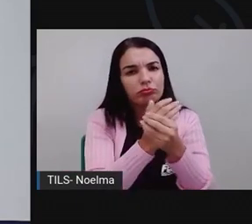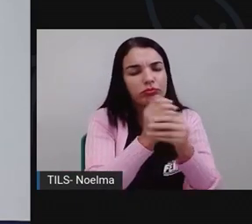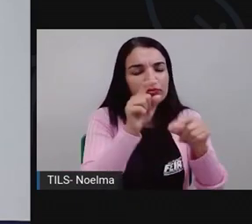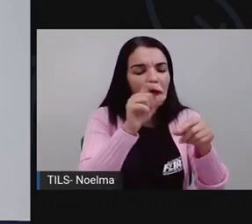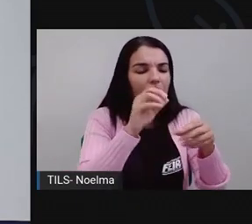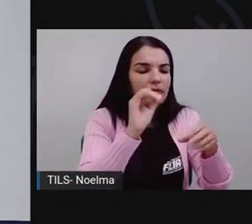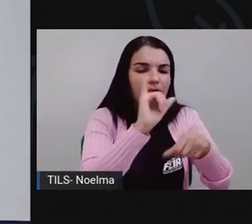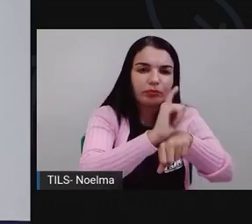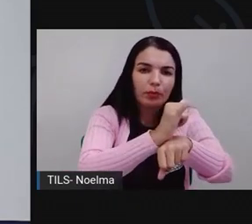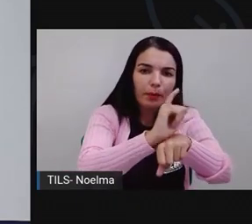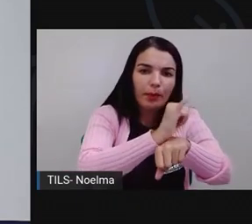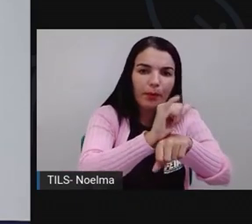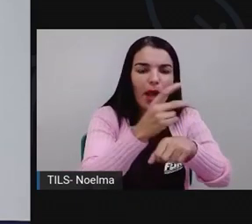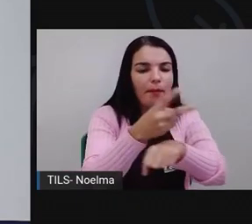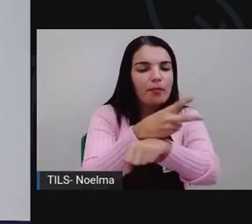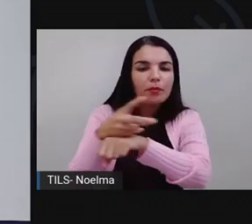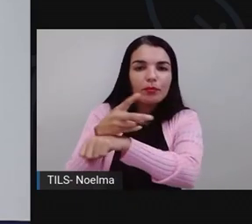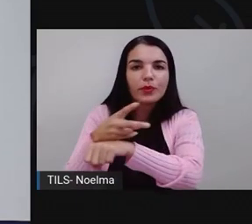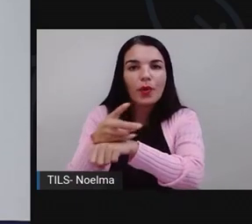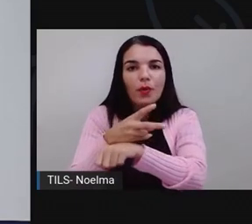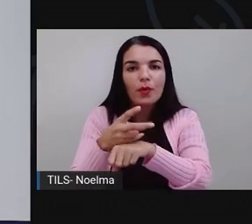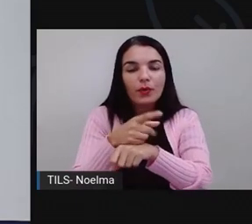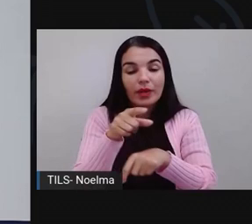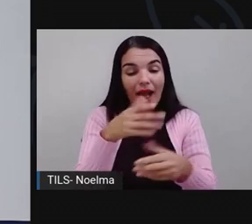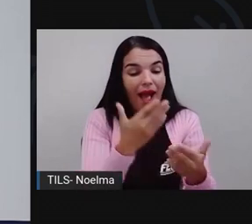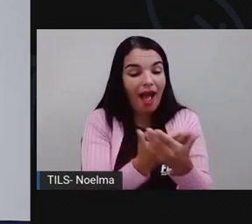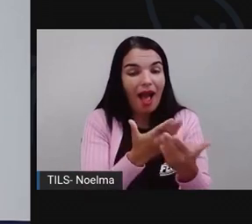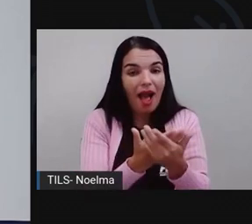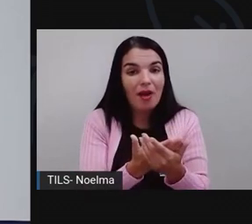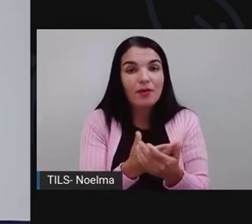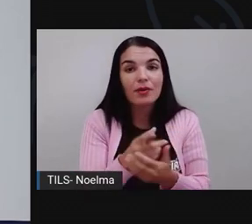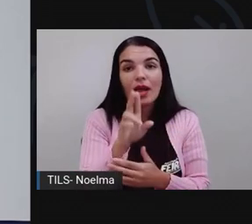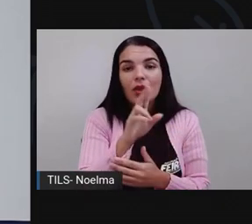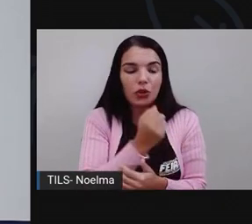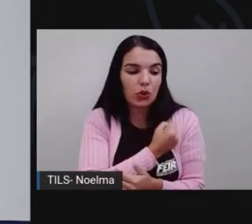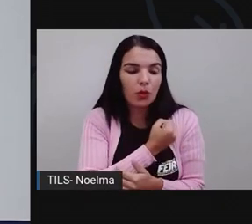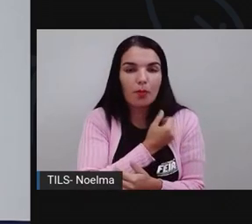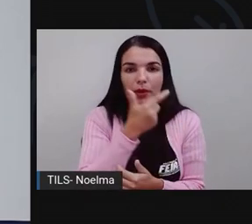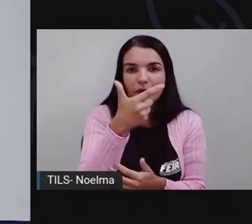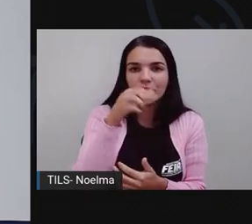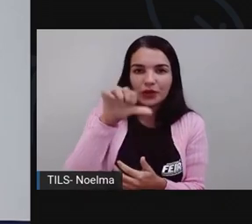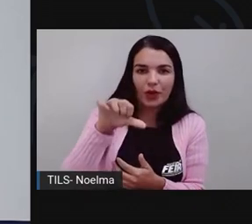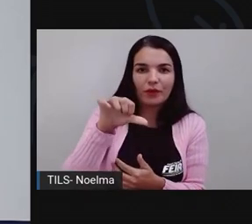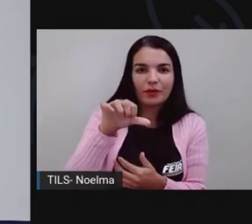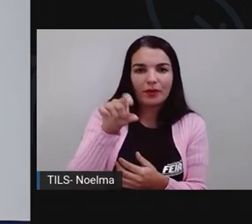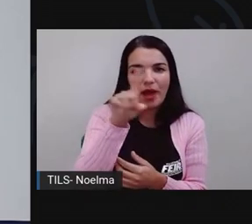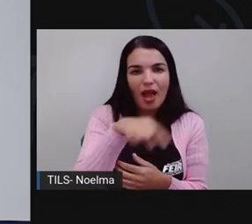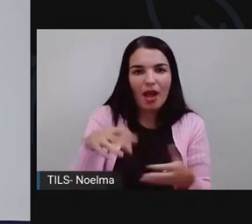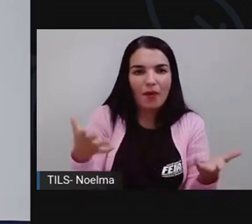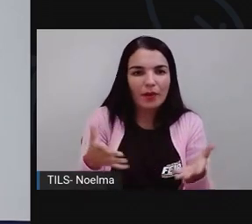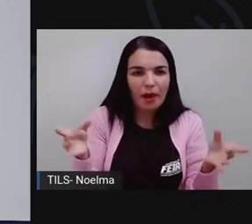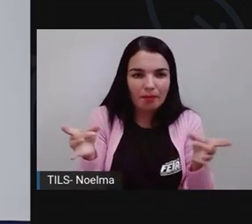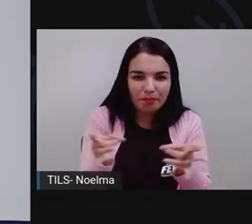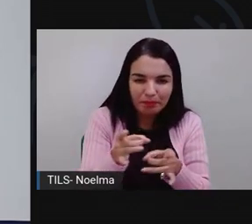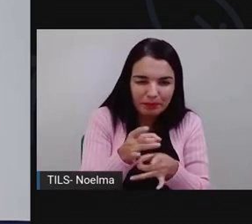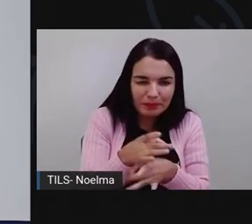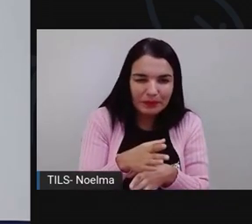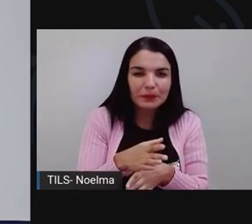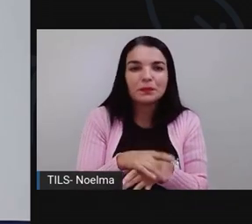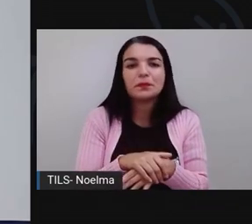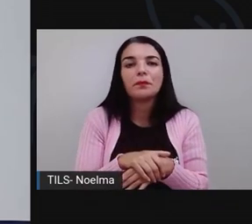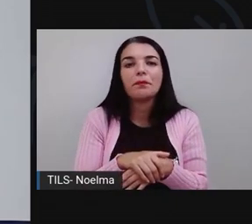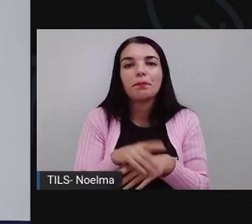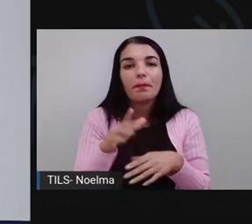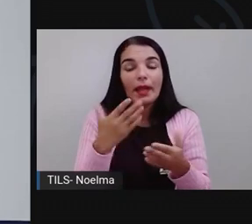YouTube e procurem aí essa aula, que é a aula de número 29. A gente vai ficando por aqui,